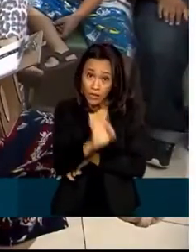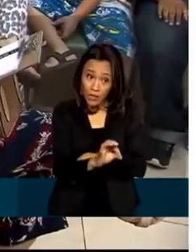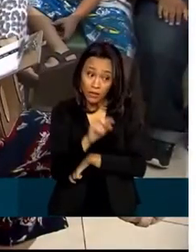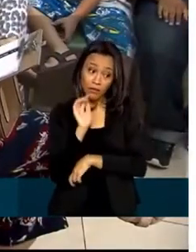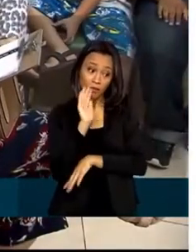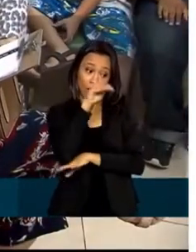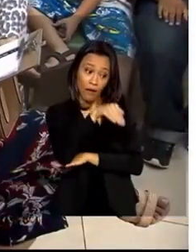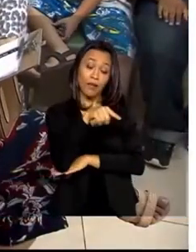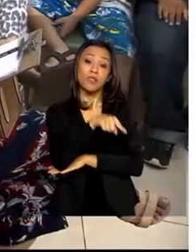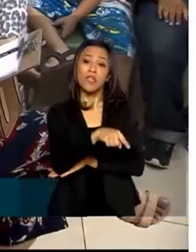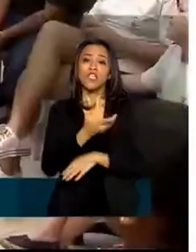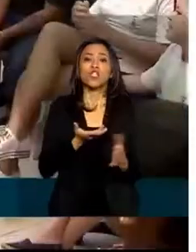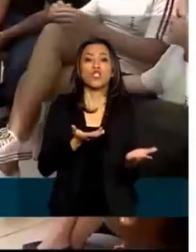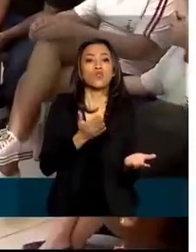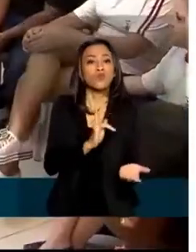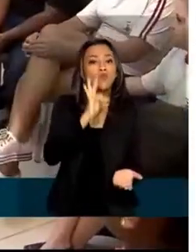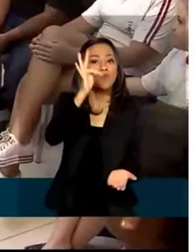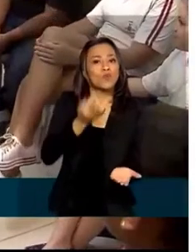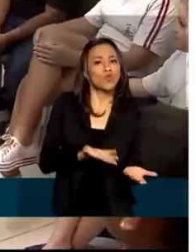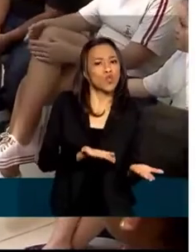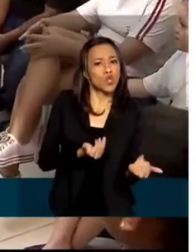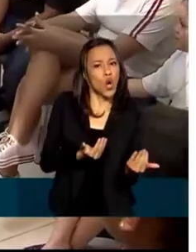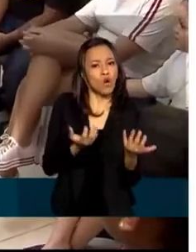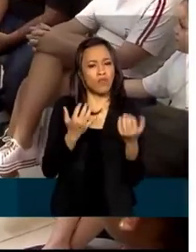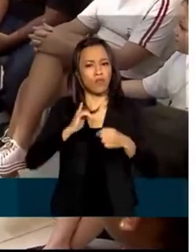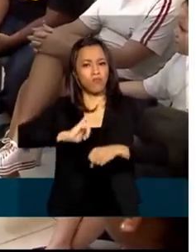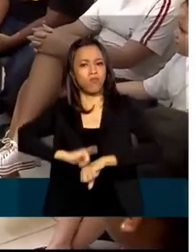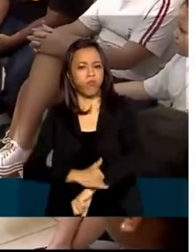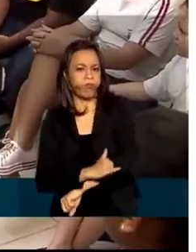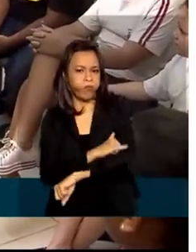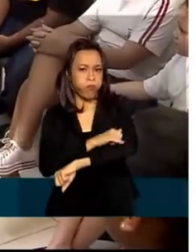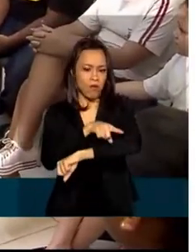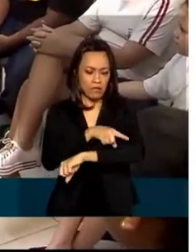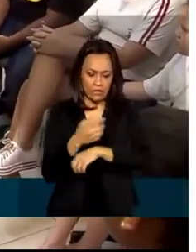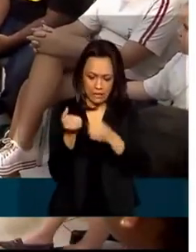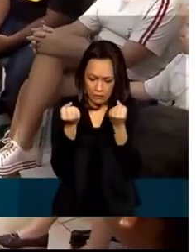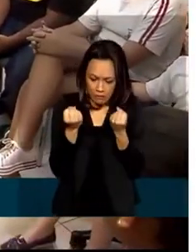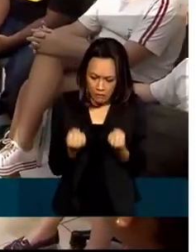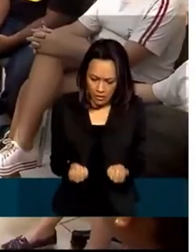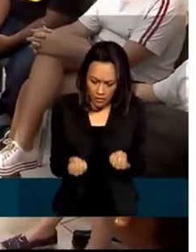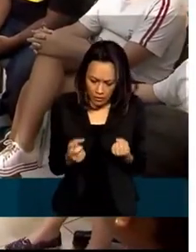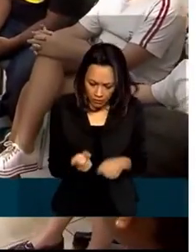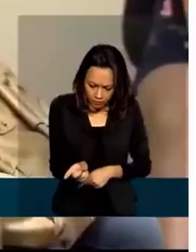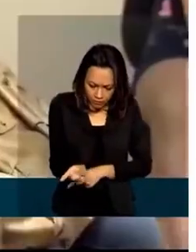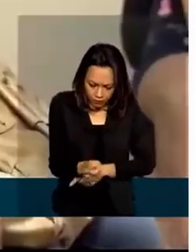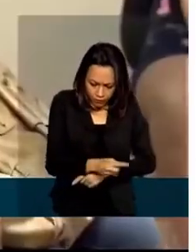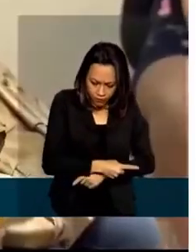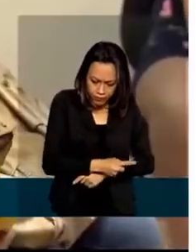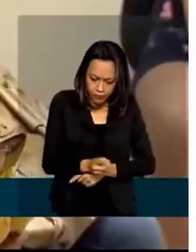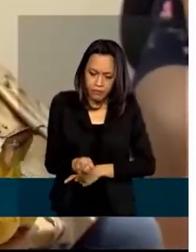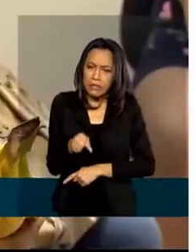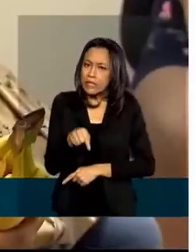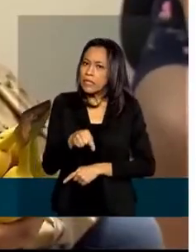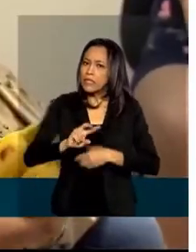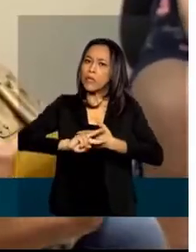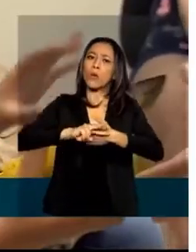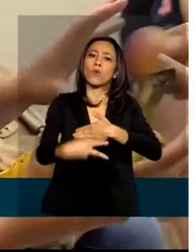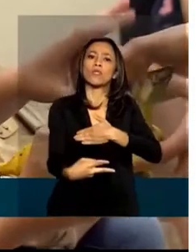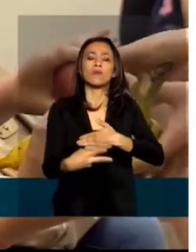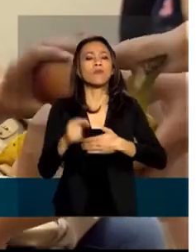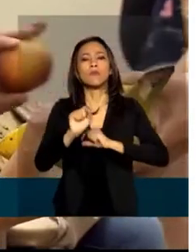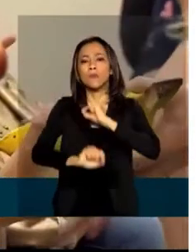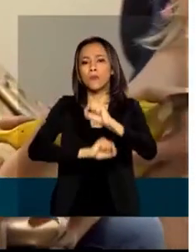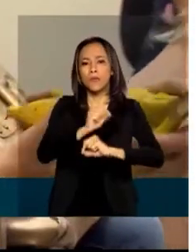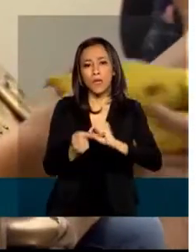serem jovens obesos. Os quilos a mais na balança são responsáveis pelo surgimento de doenças